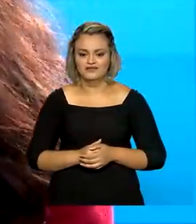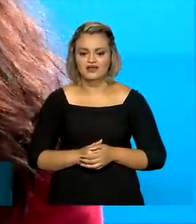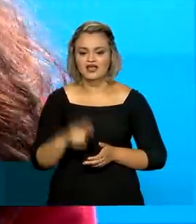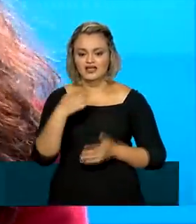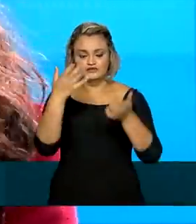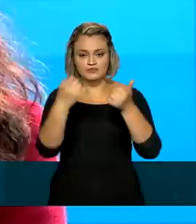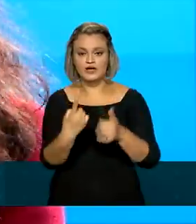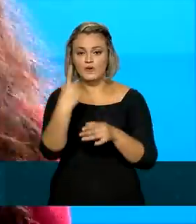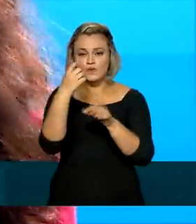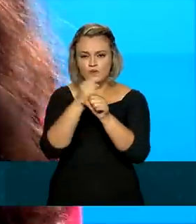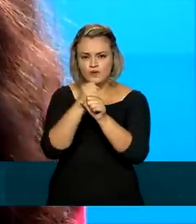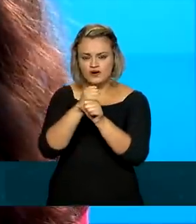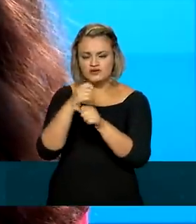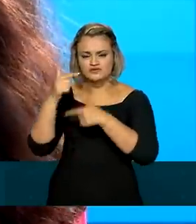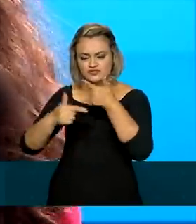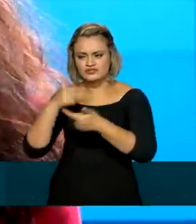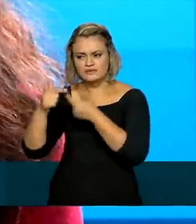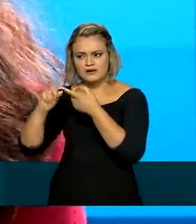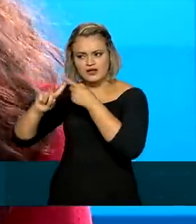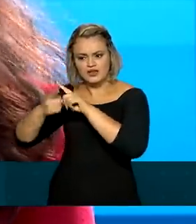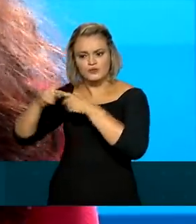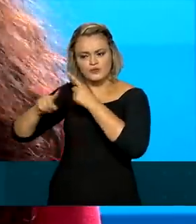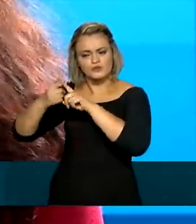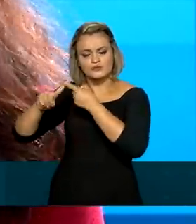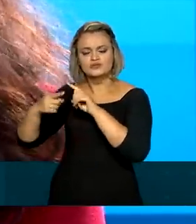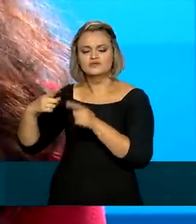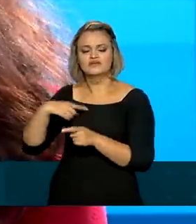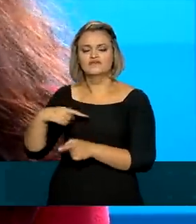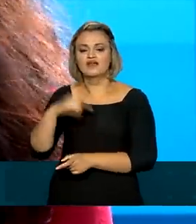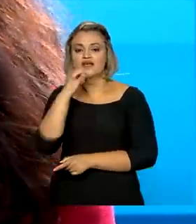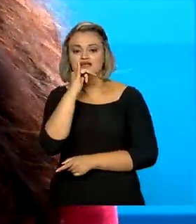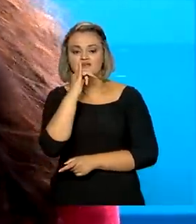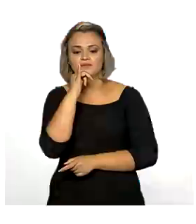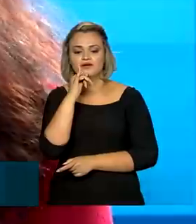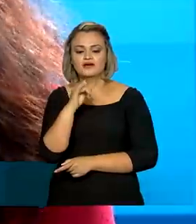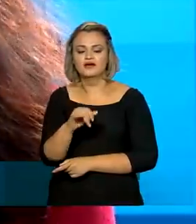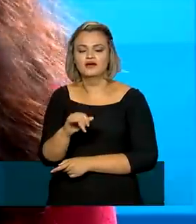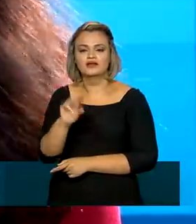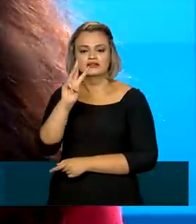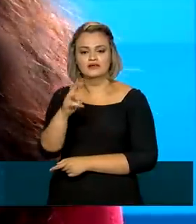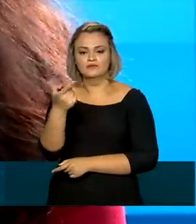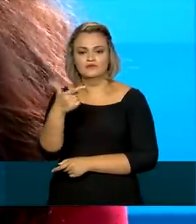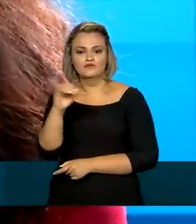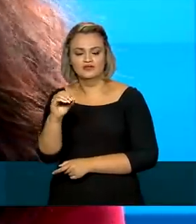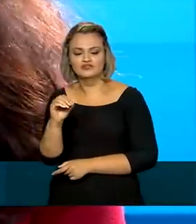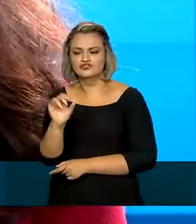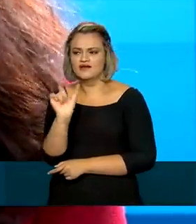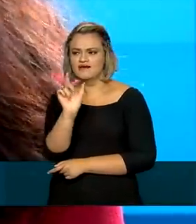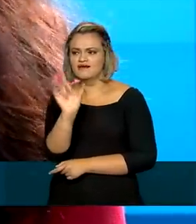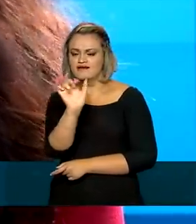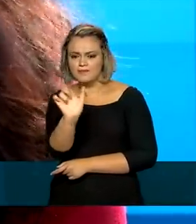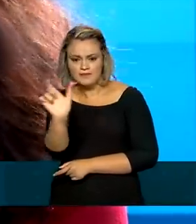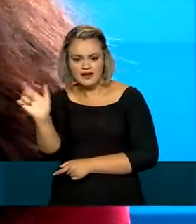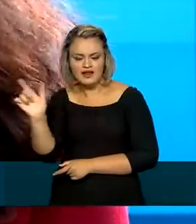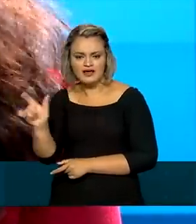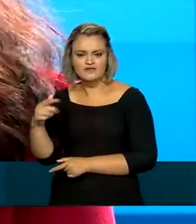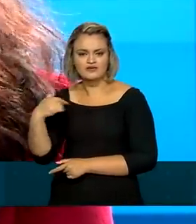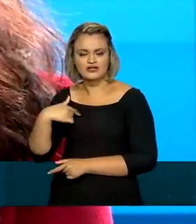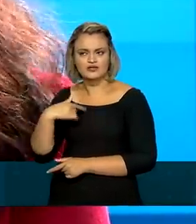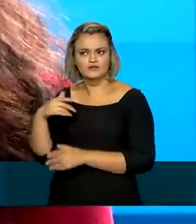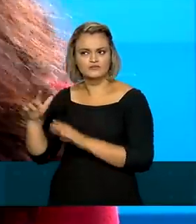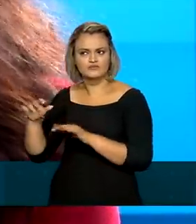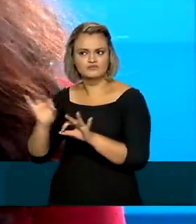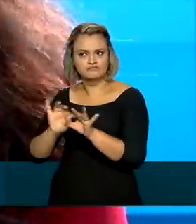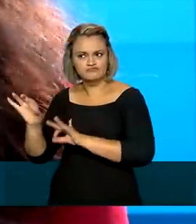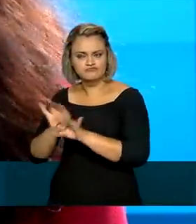de trabalho junto de negociação, porque, por exemplo, o W20 concorda cada palavra da nossa circunstação.